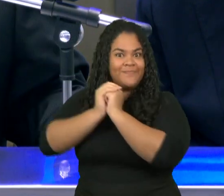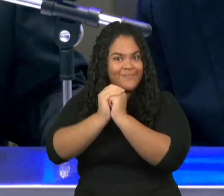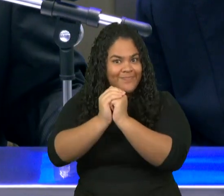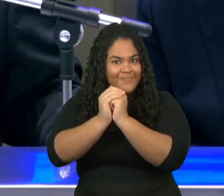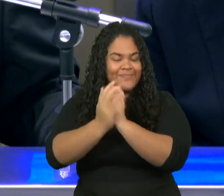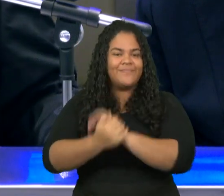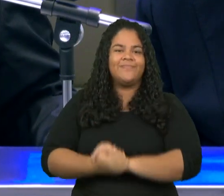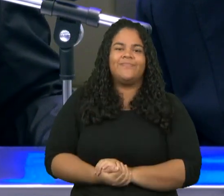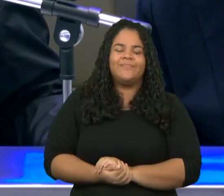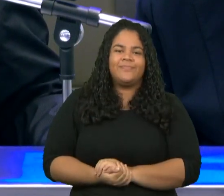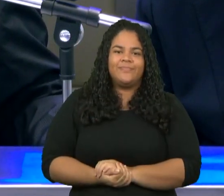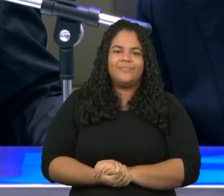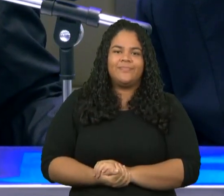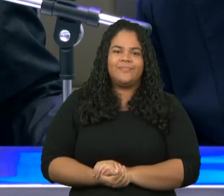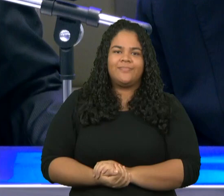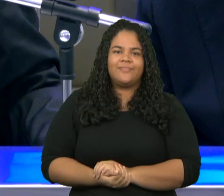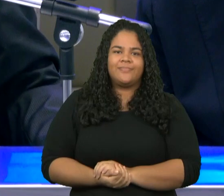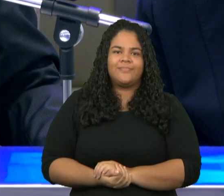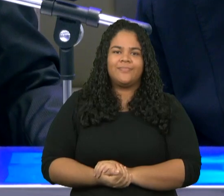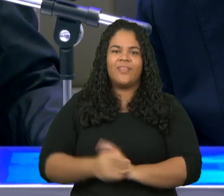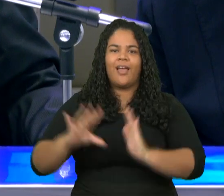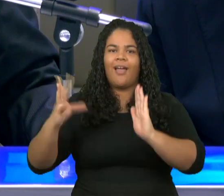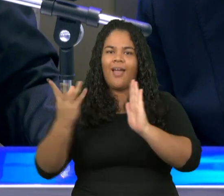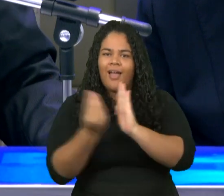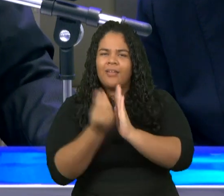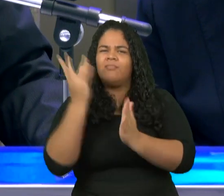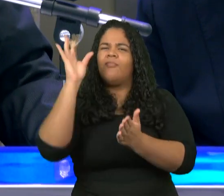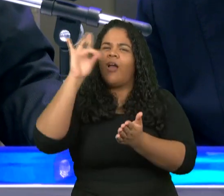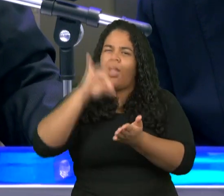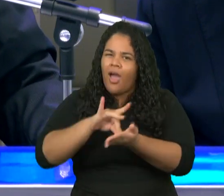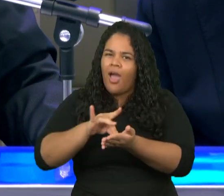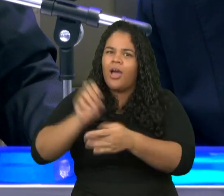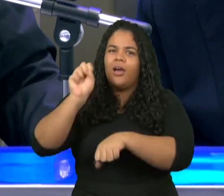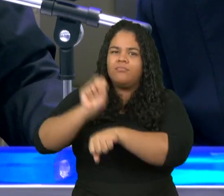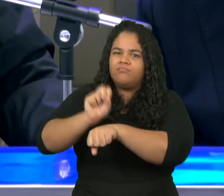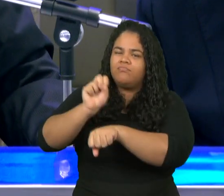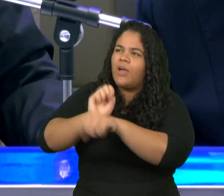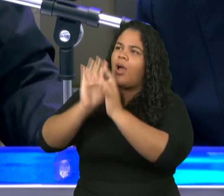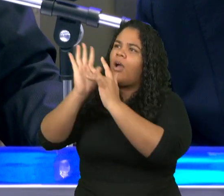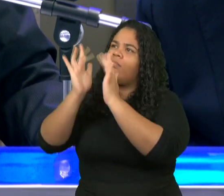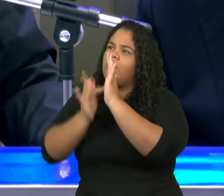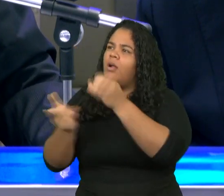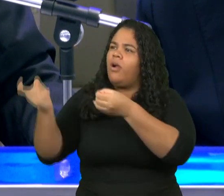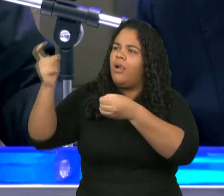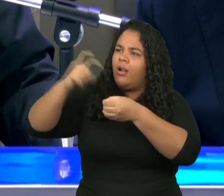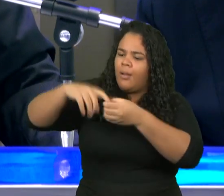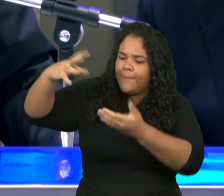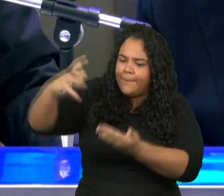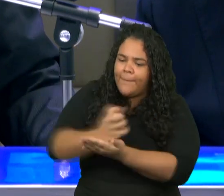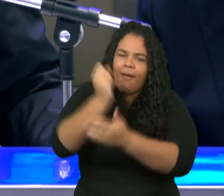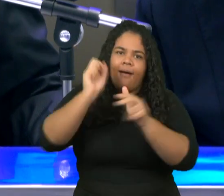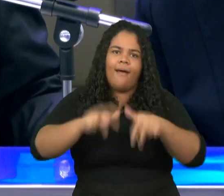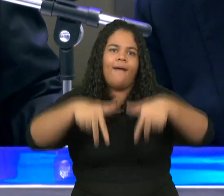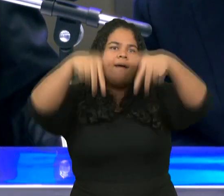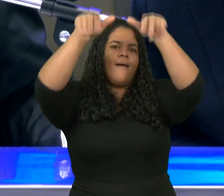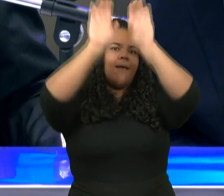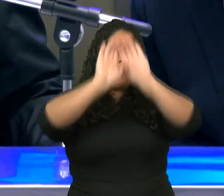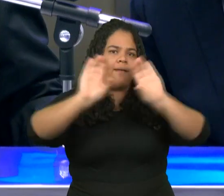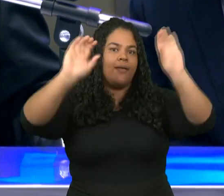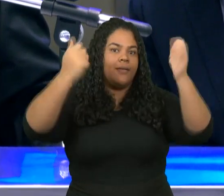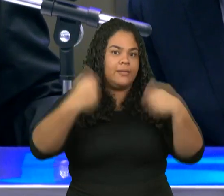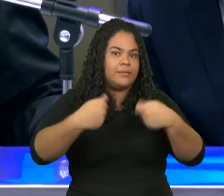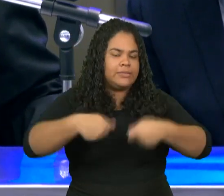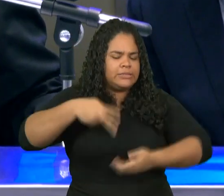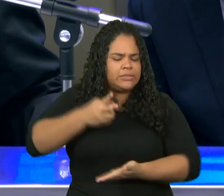a igreja verdadeira que vai ser arrebatada é aquela que vive